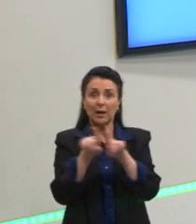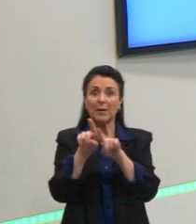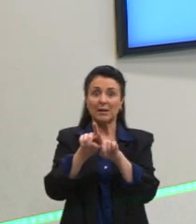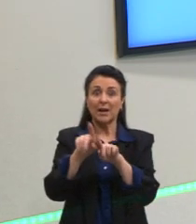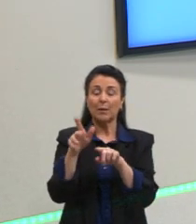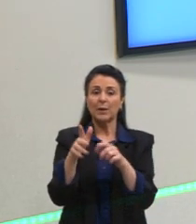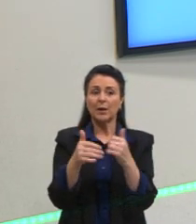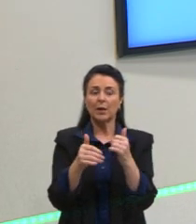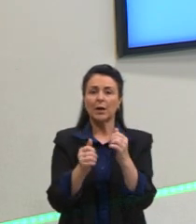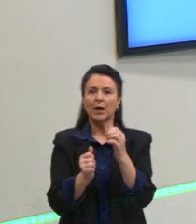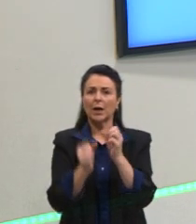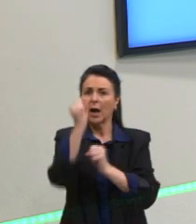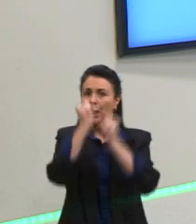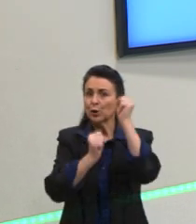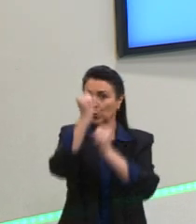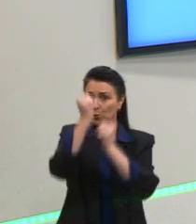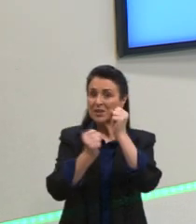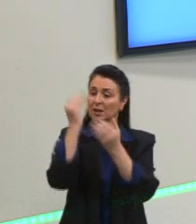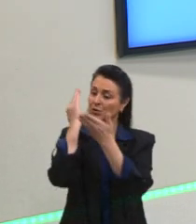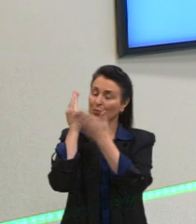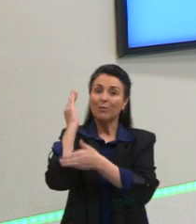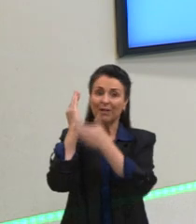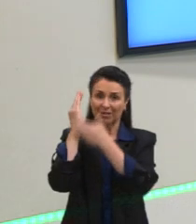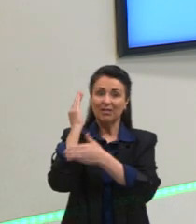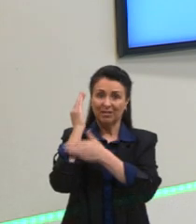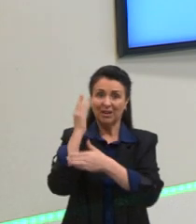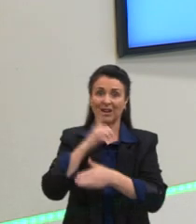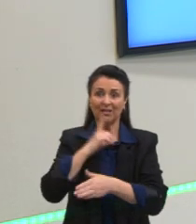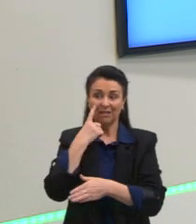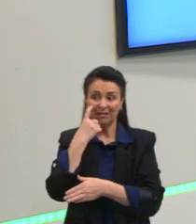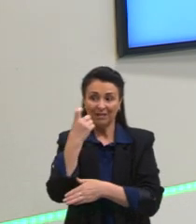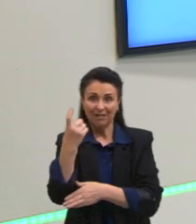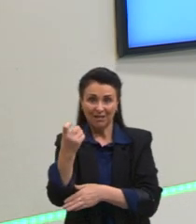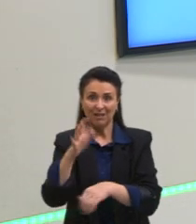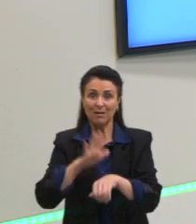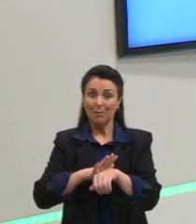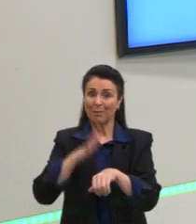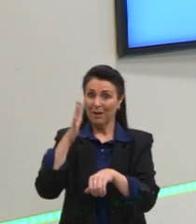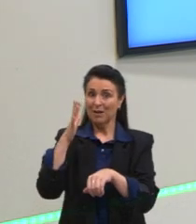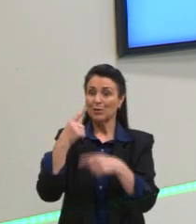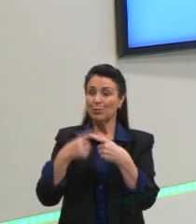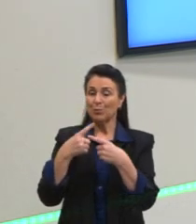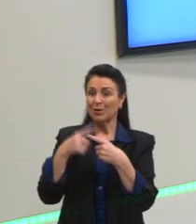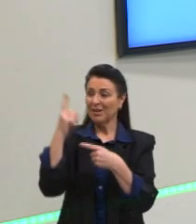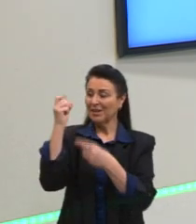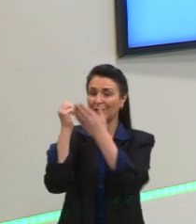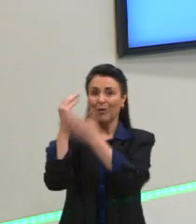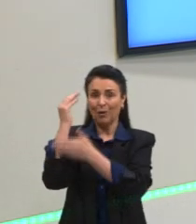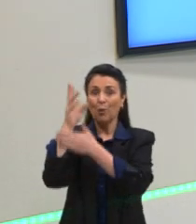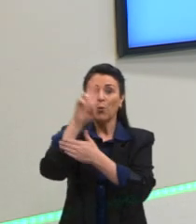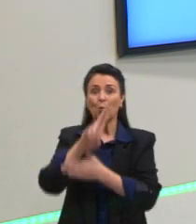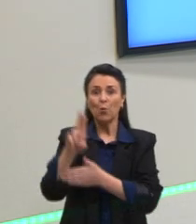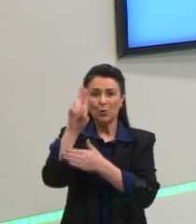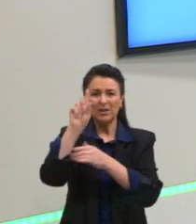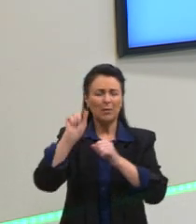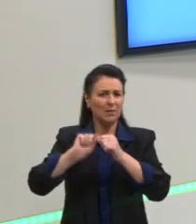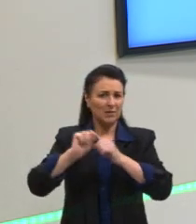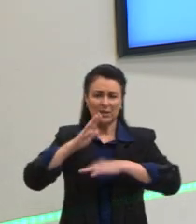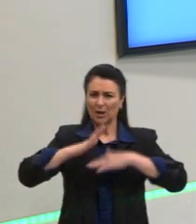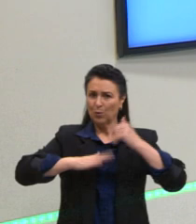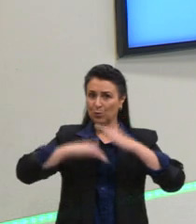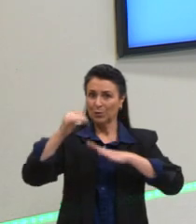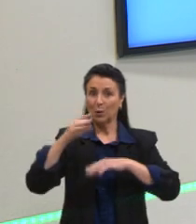tem o interesse ali da madeira mais rígida, então, elas vão se atentar à parte do